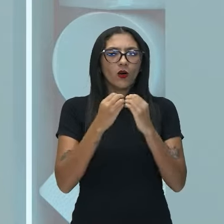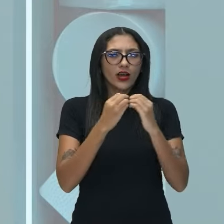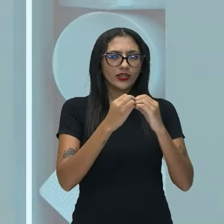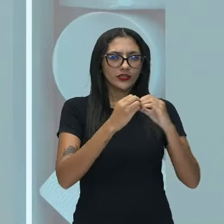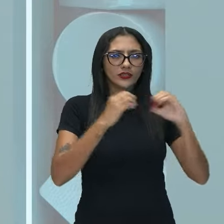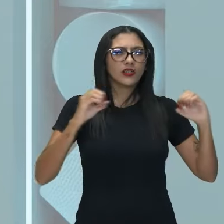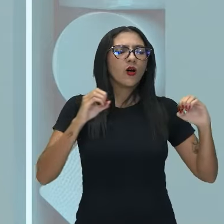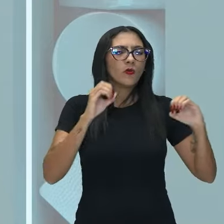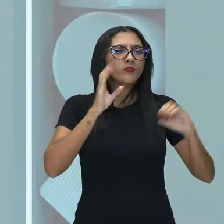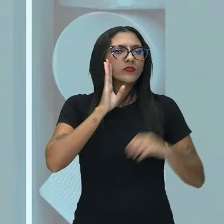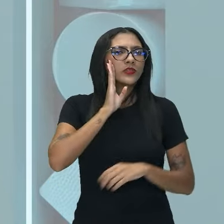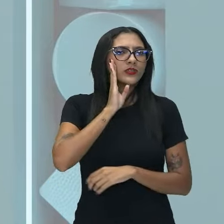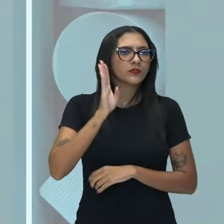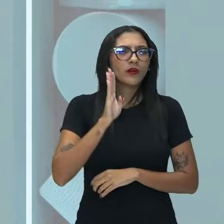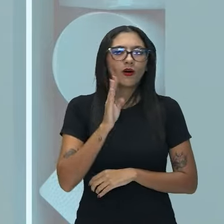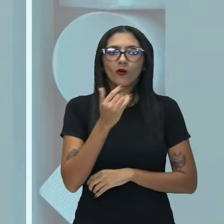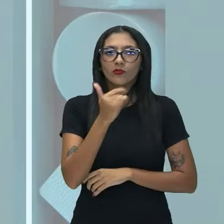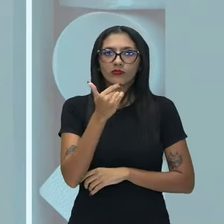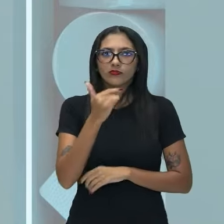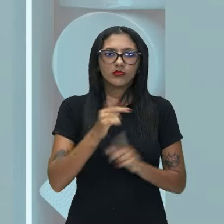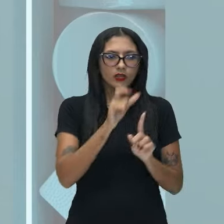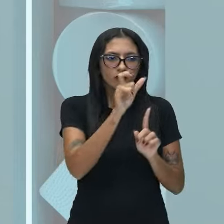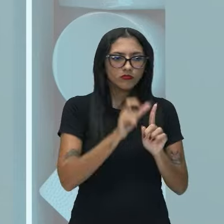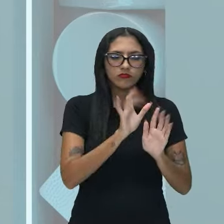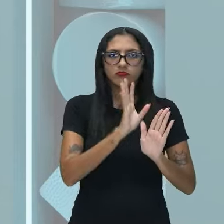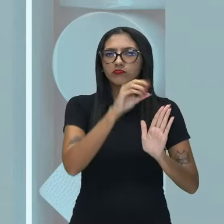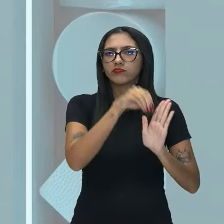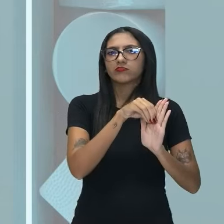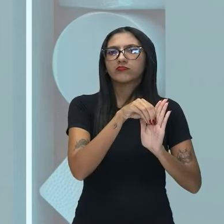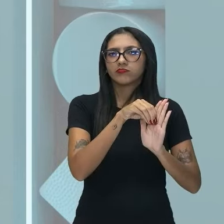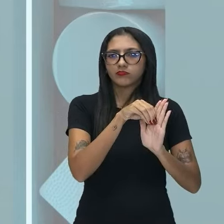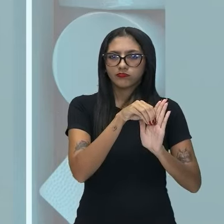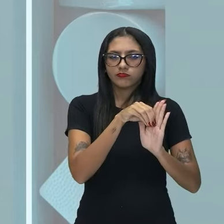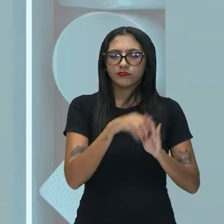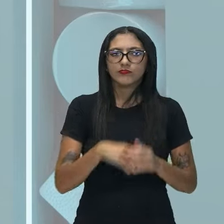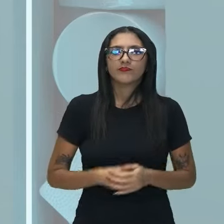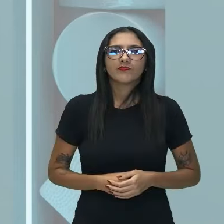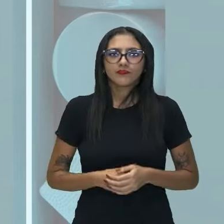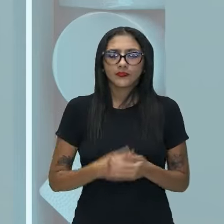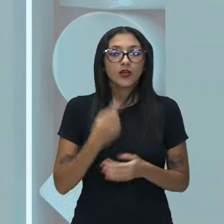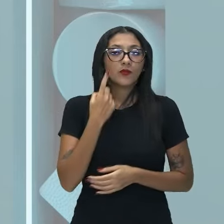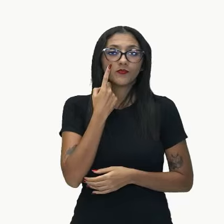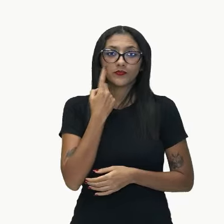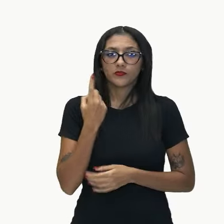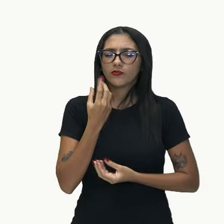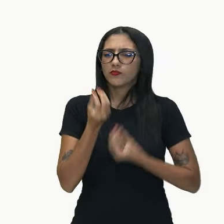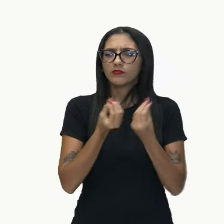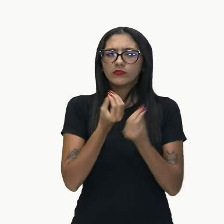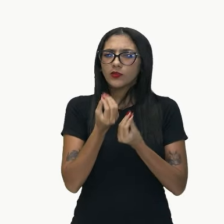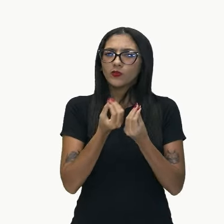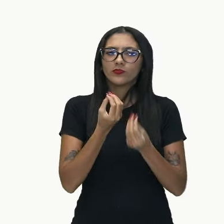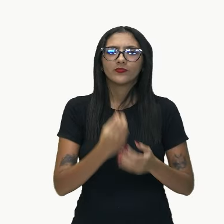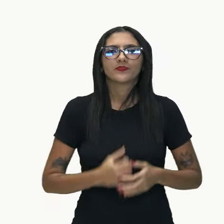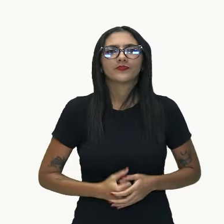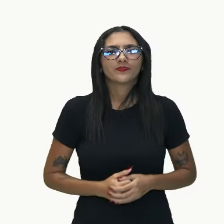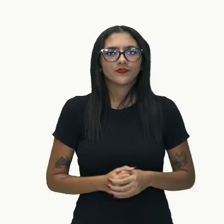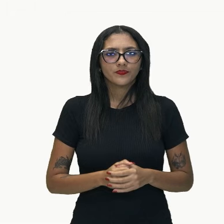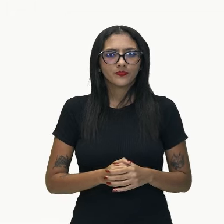não tem sujeito na sua composição, é isso mesmo. Vamos observar como é que isso fica? Olha só,